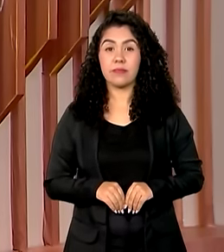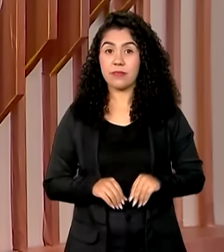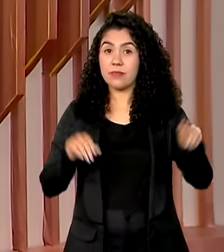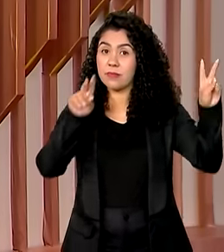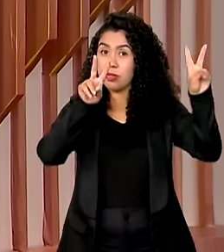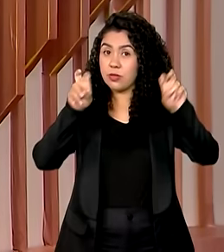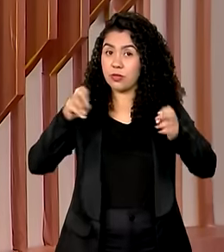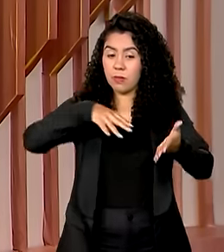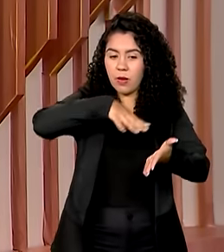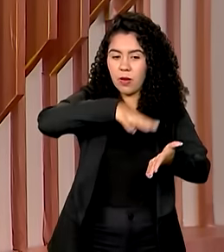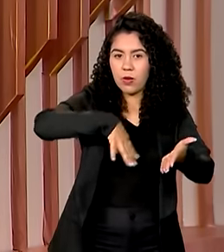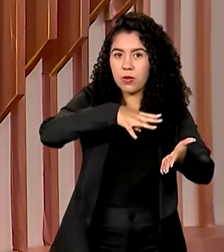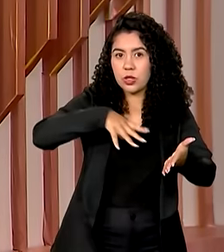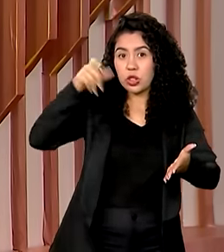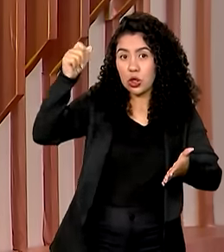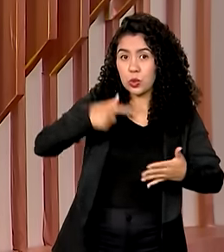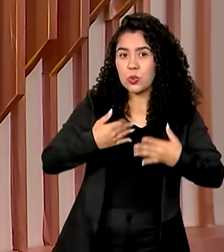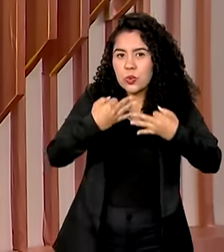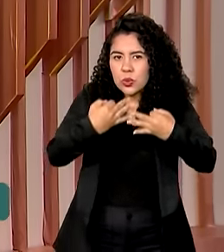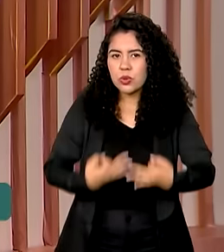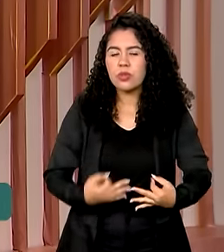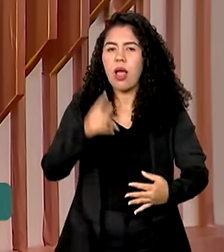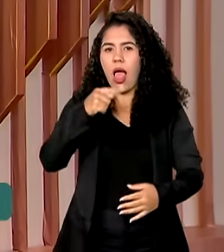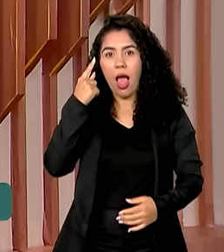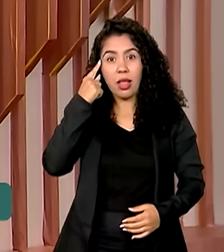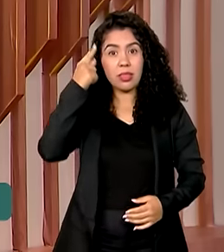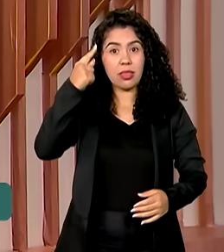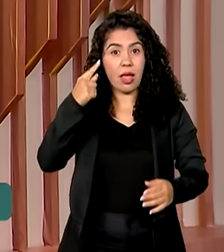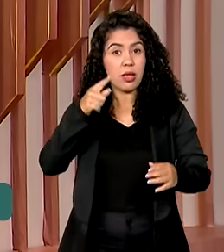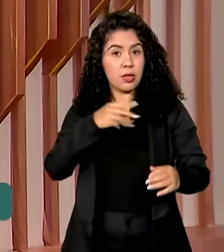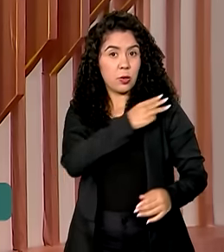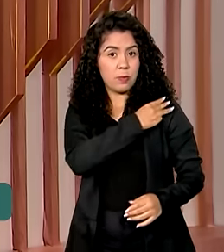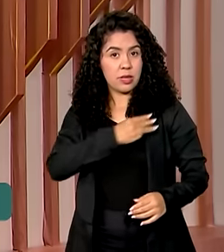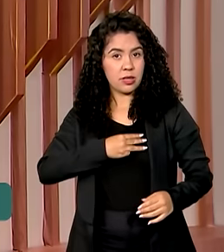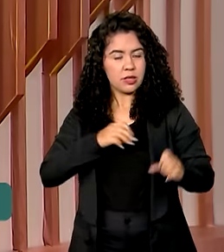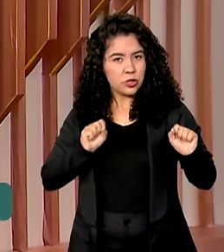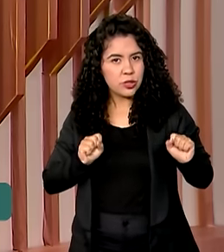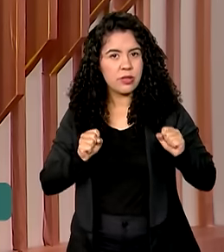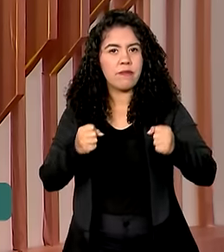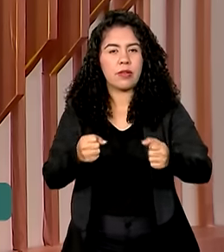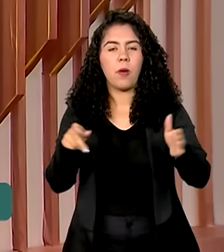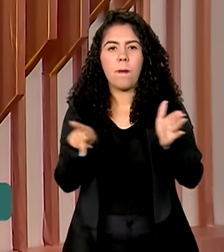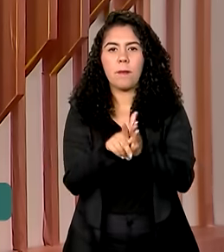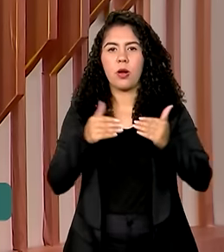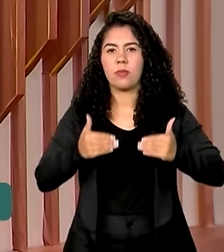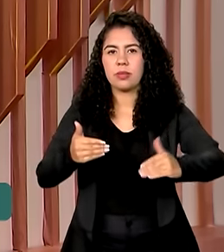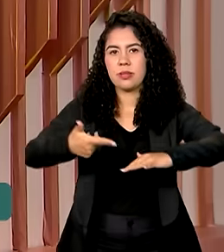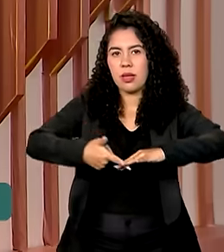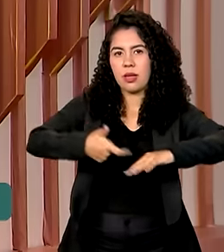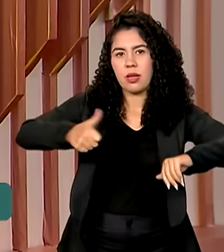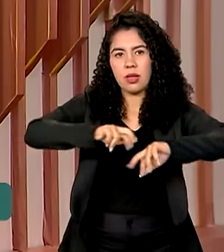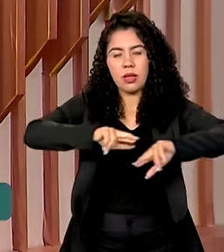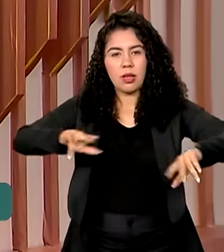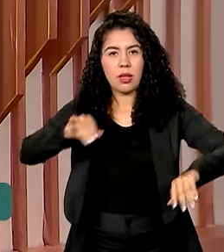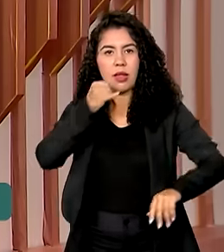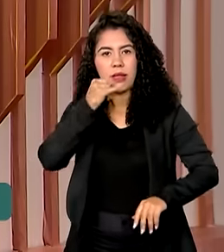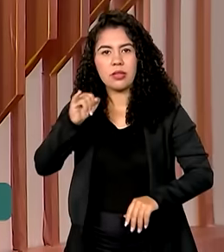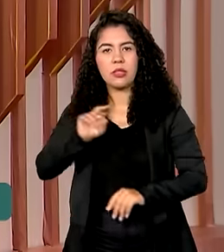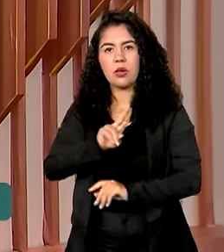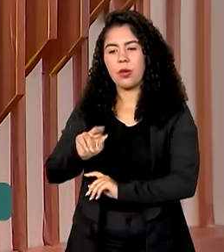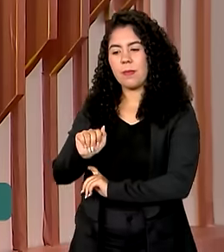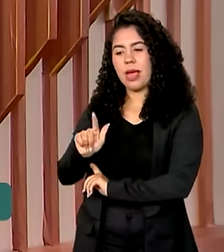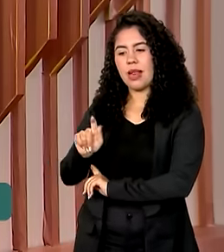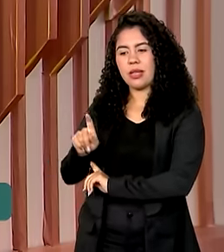conta de luz mais justa. Esta foi a ideia defendida pelo ministro de Minas e Energia, Alexandre Silveira, no seminário